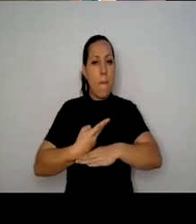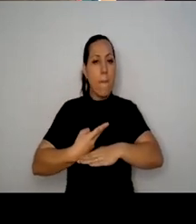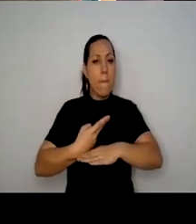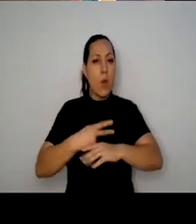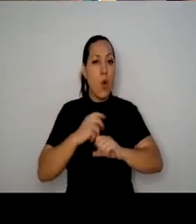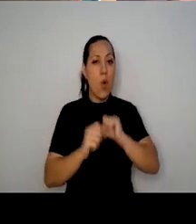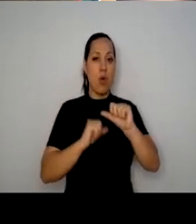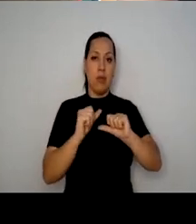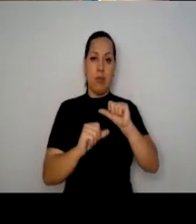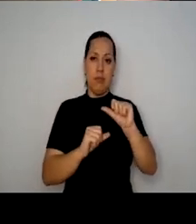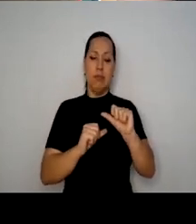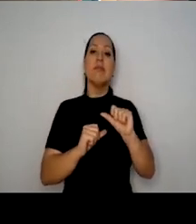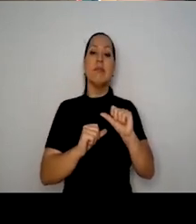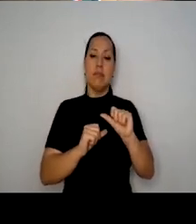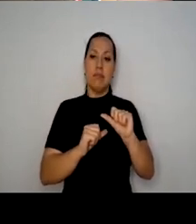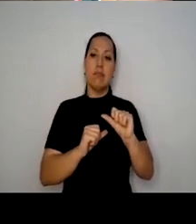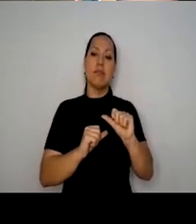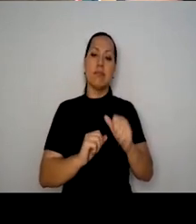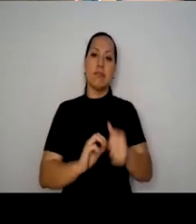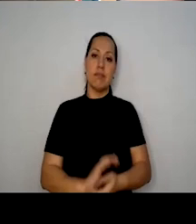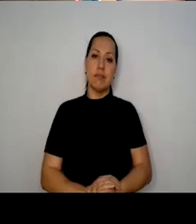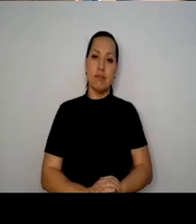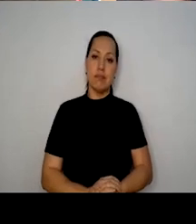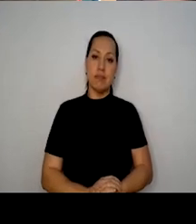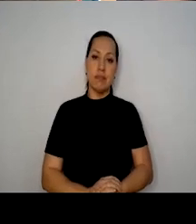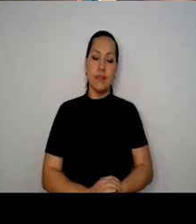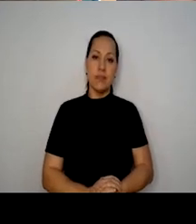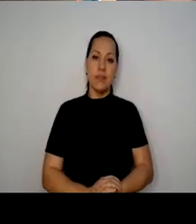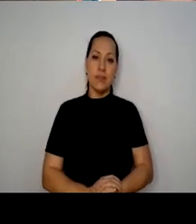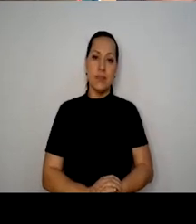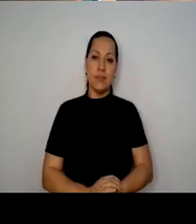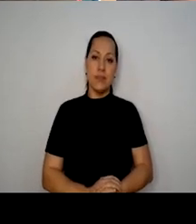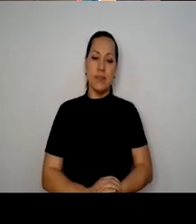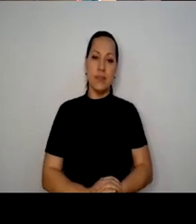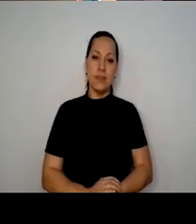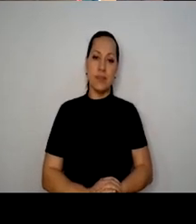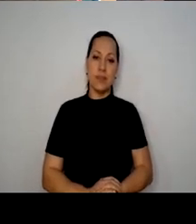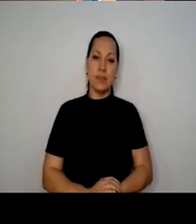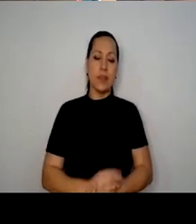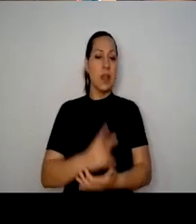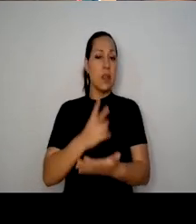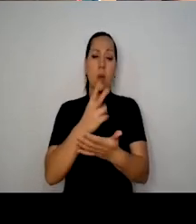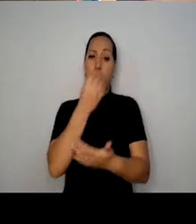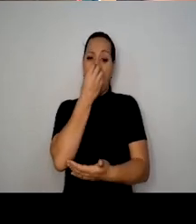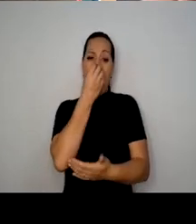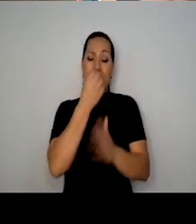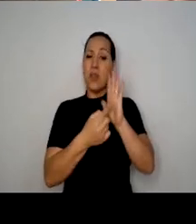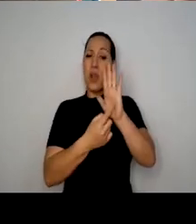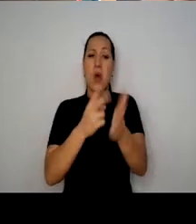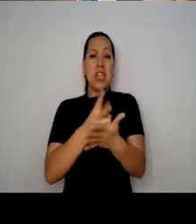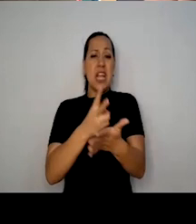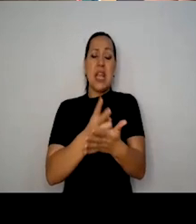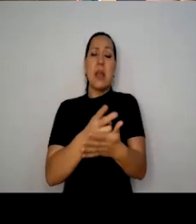Ele precisa dar esse saltinho. Ele está sempre falando disso, porque ele é uma figura